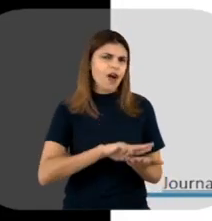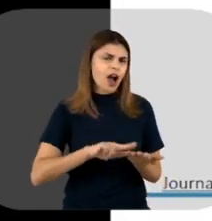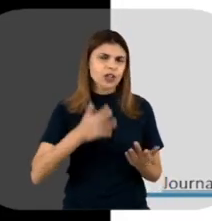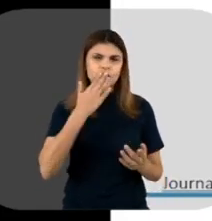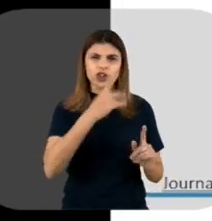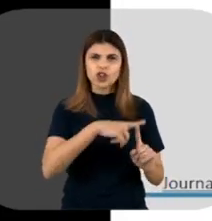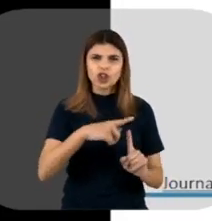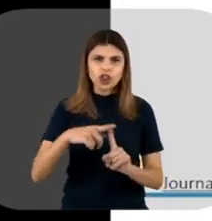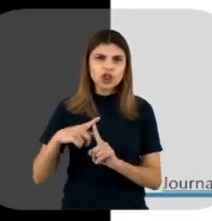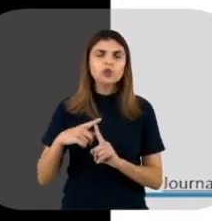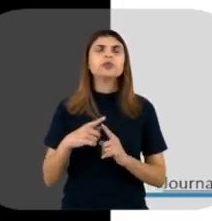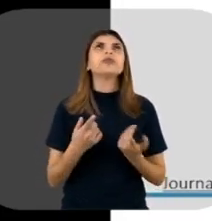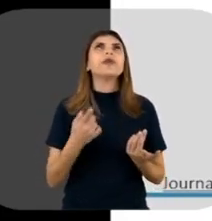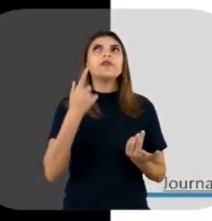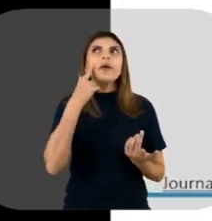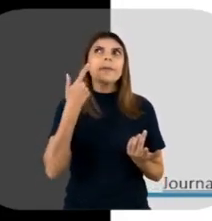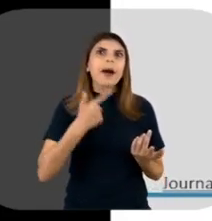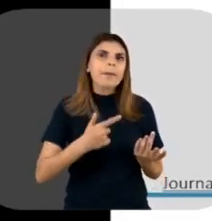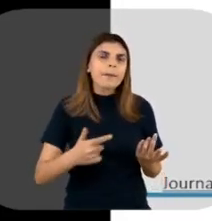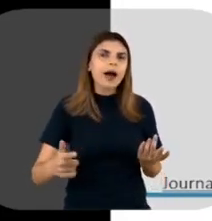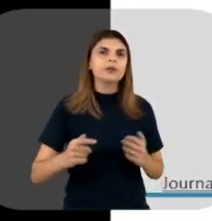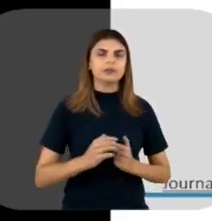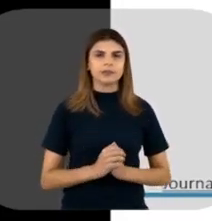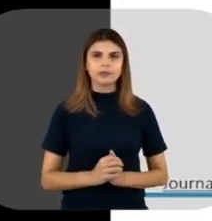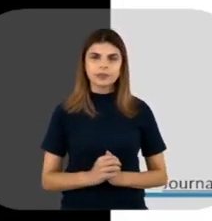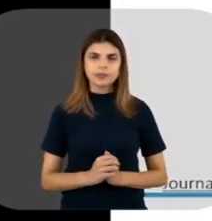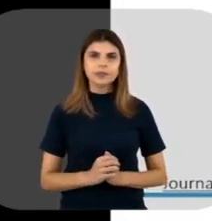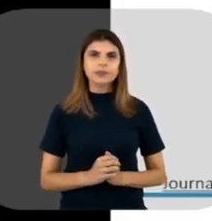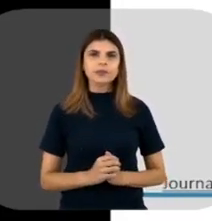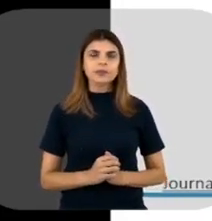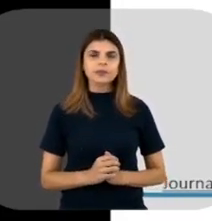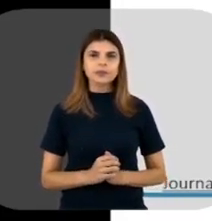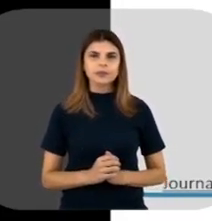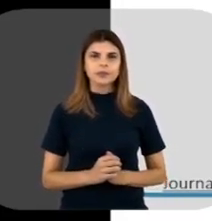O que mais para destacar aqui? Entre esses.